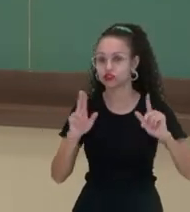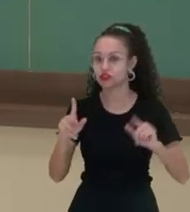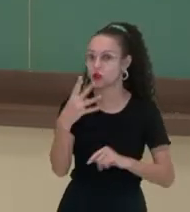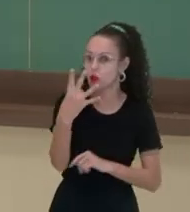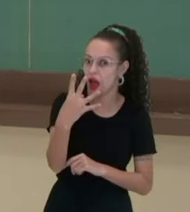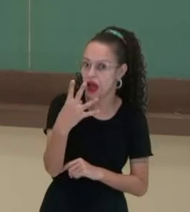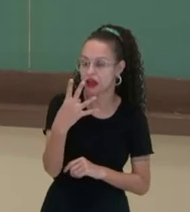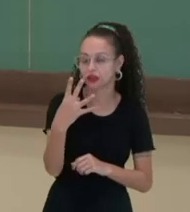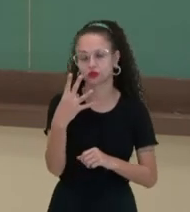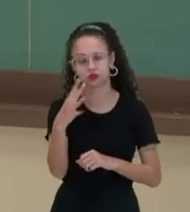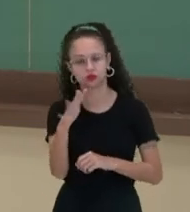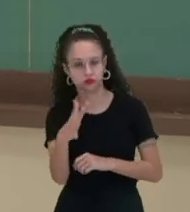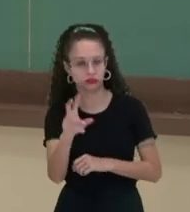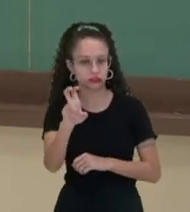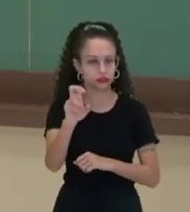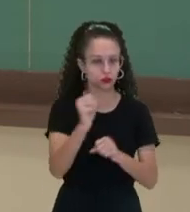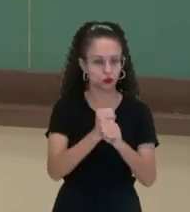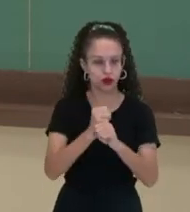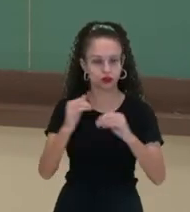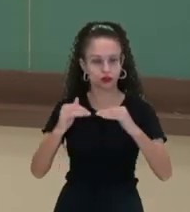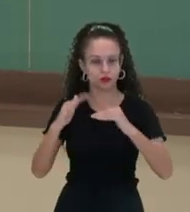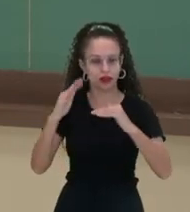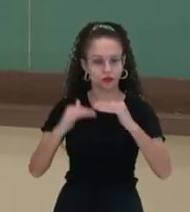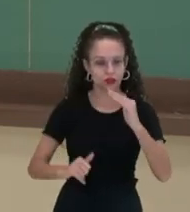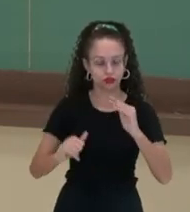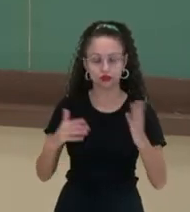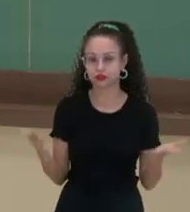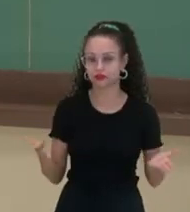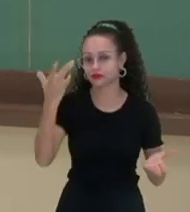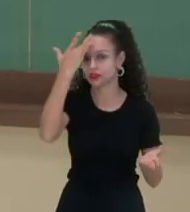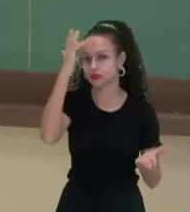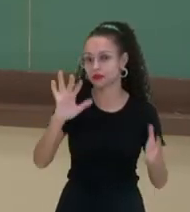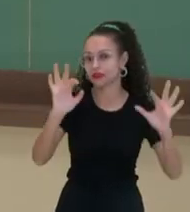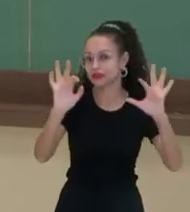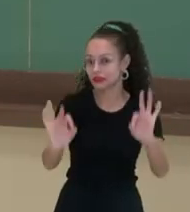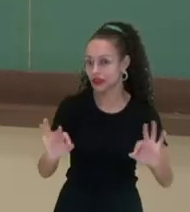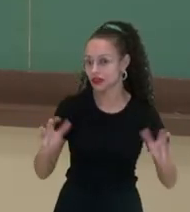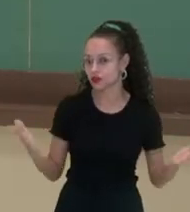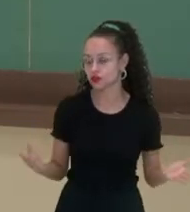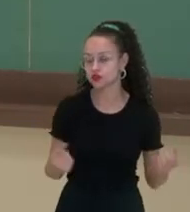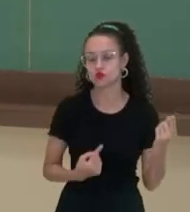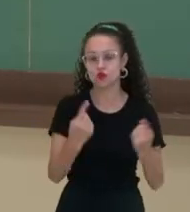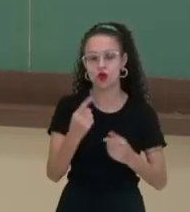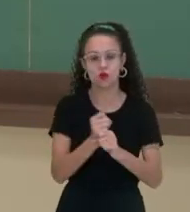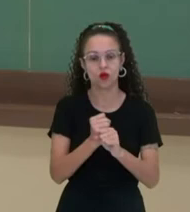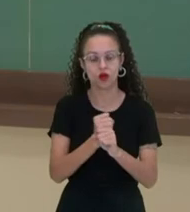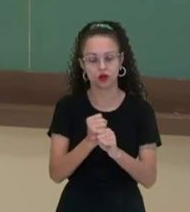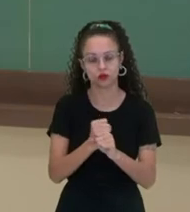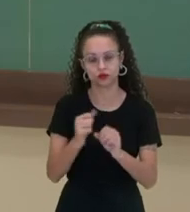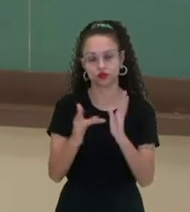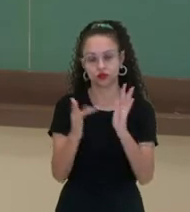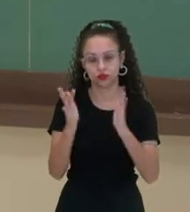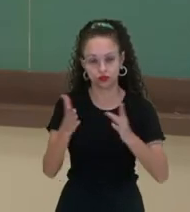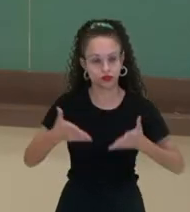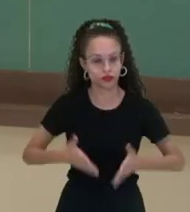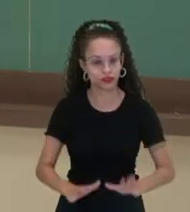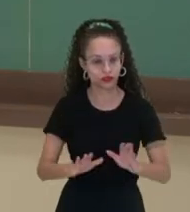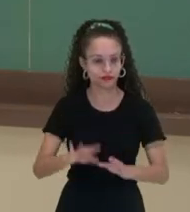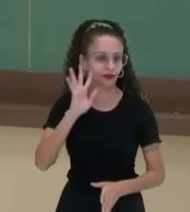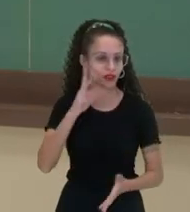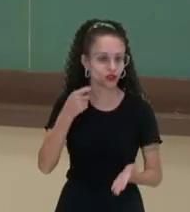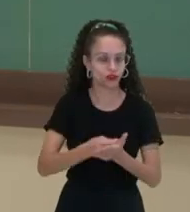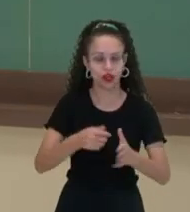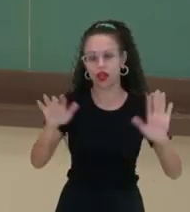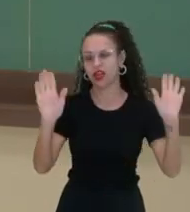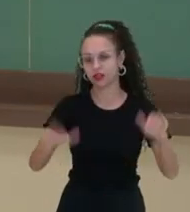quatro, cinco anos, inclusive, do nascimento de Cristo, porque não se sabia ao certo o ano que Jesus nasceu. Para resolver isso,